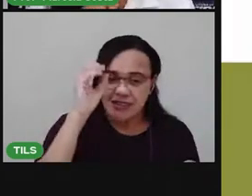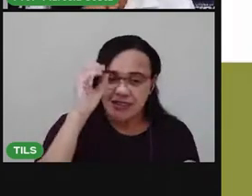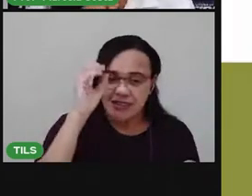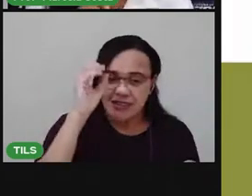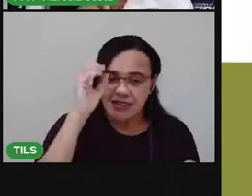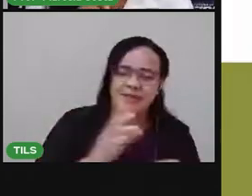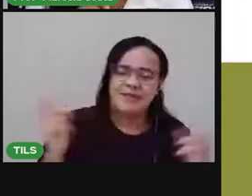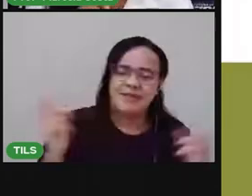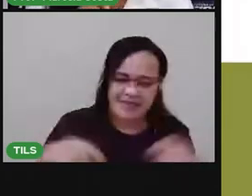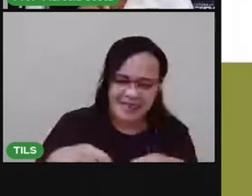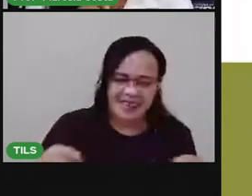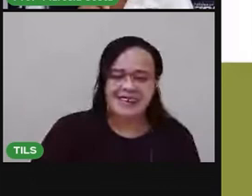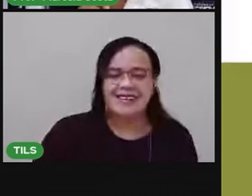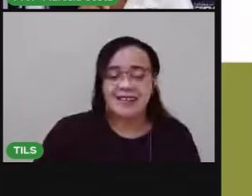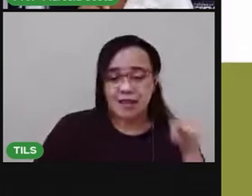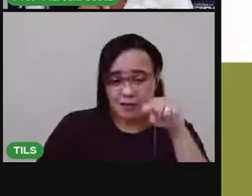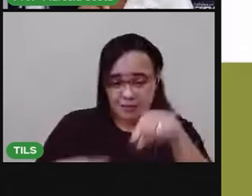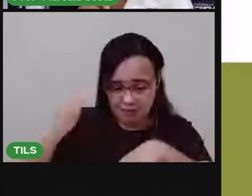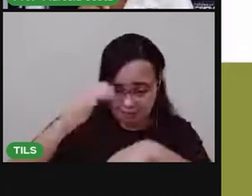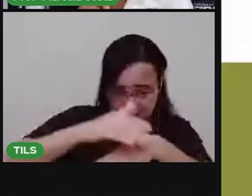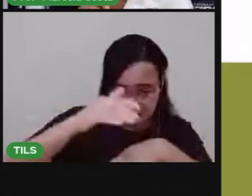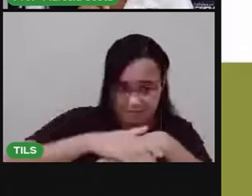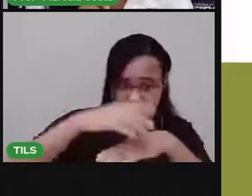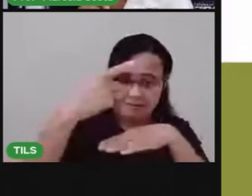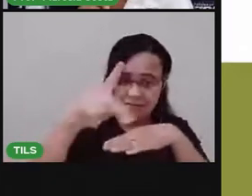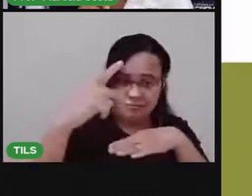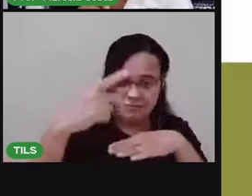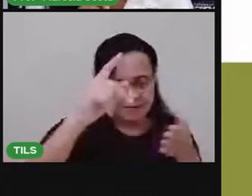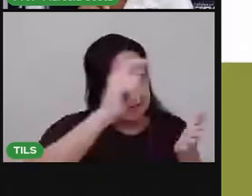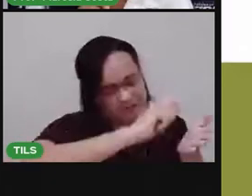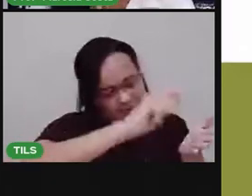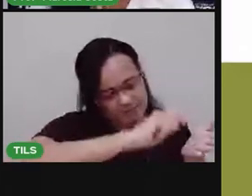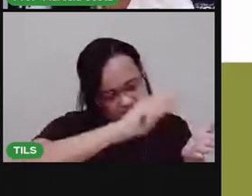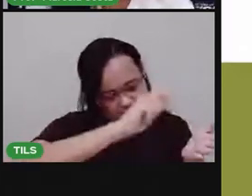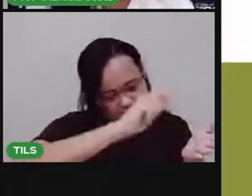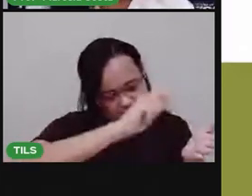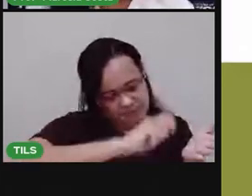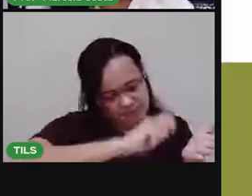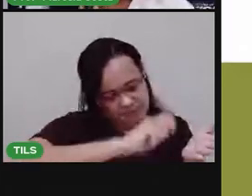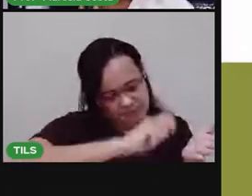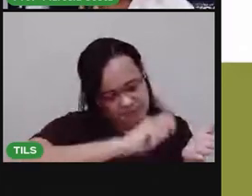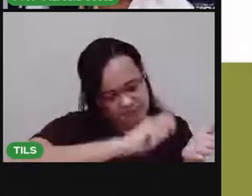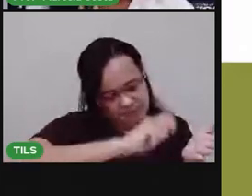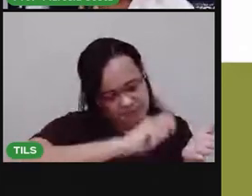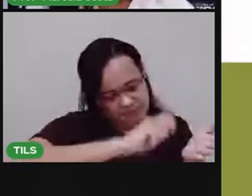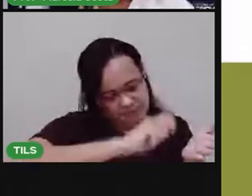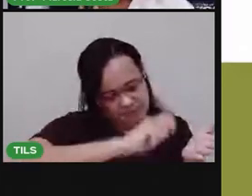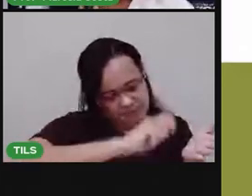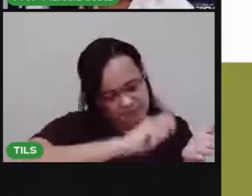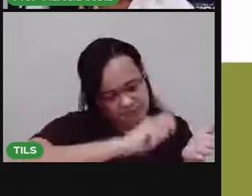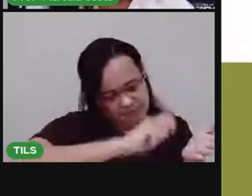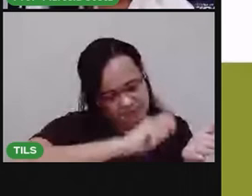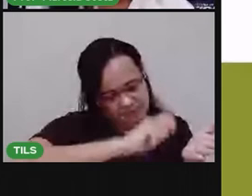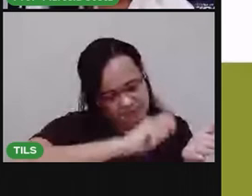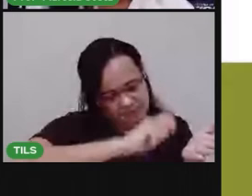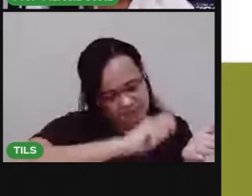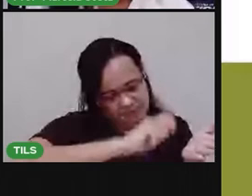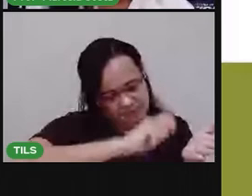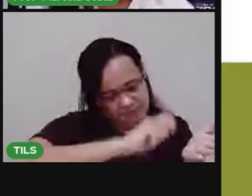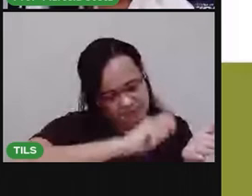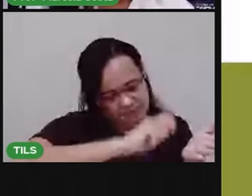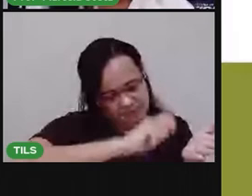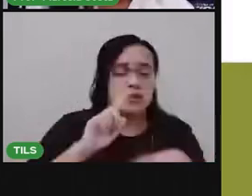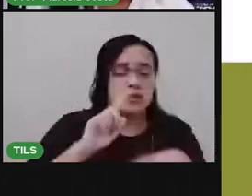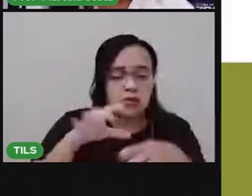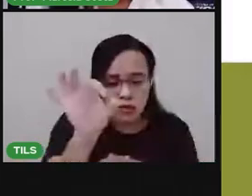Você vai fazer uma lista de brinquedos que você tem aí em casa. E aí você vai fazer essa lista para organizar o seu